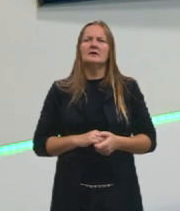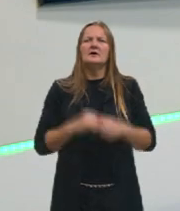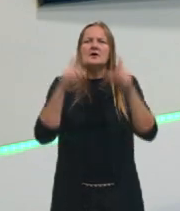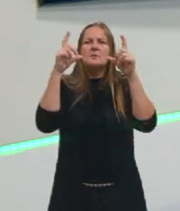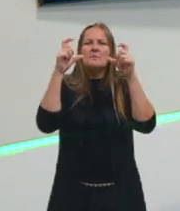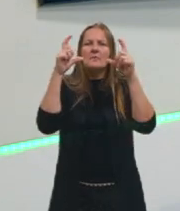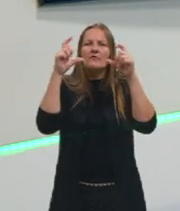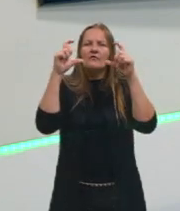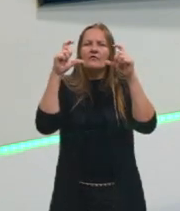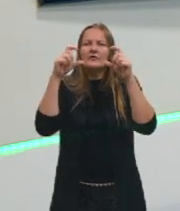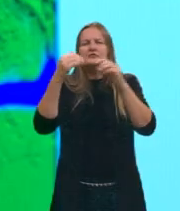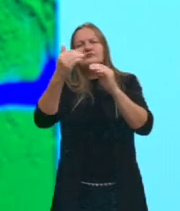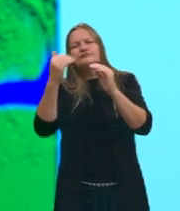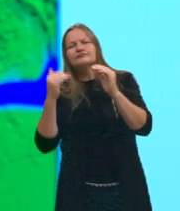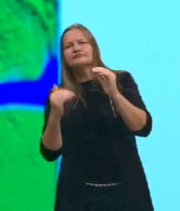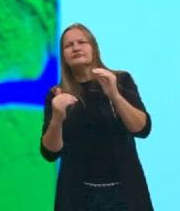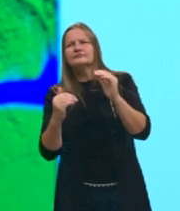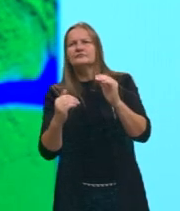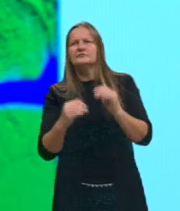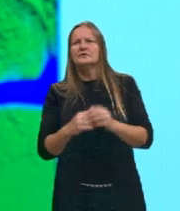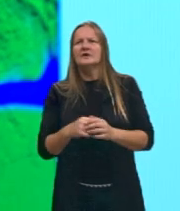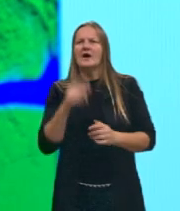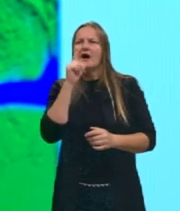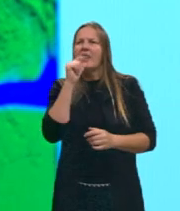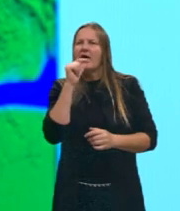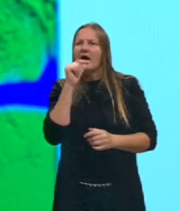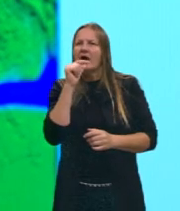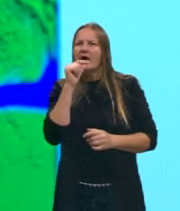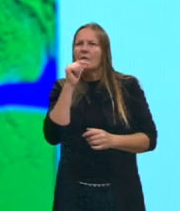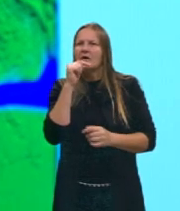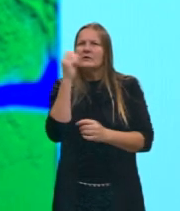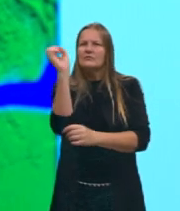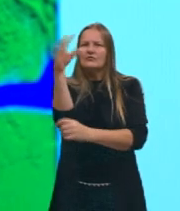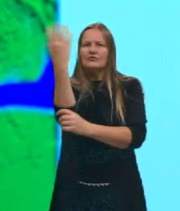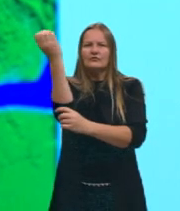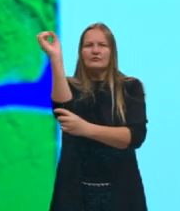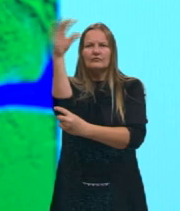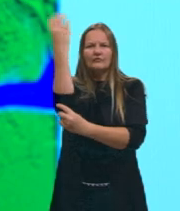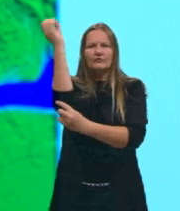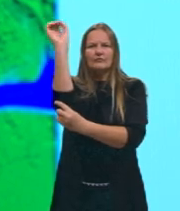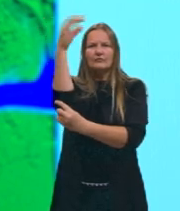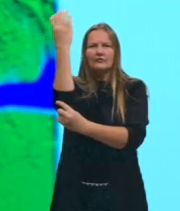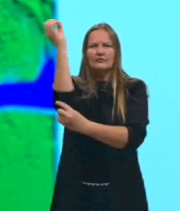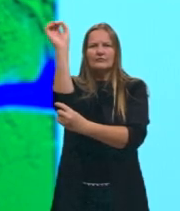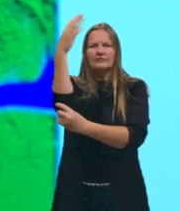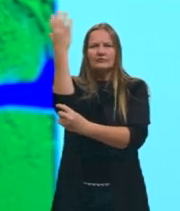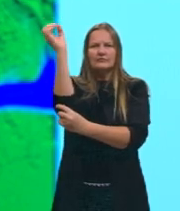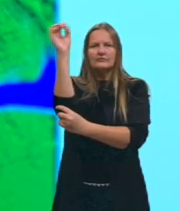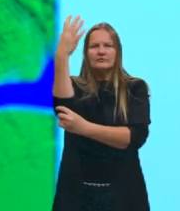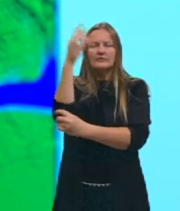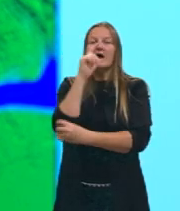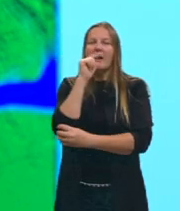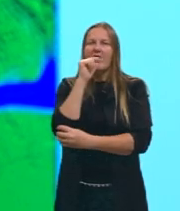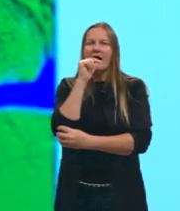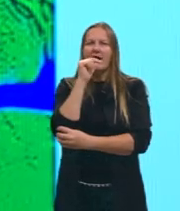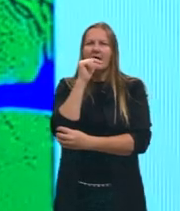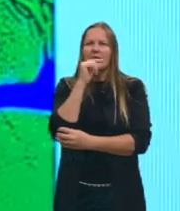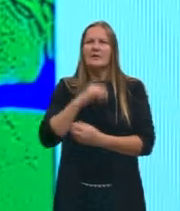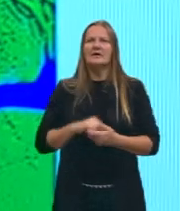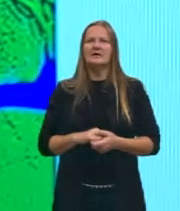de como ele é embaixo, certo? O nome disso é irrigação por pivô, tá, gurizada? Então fica aqui essa, esse pivô,